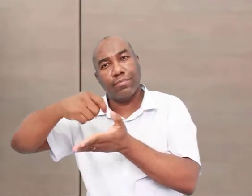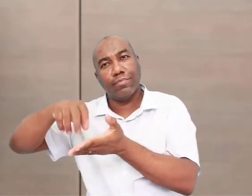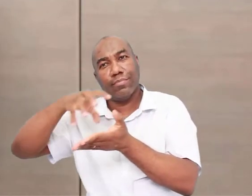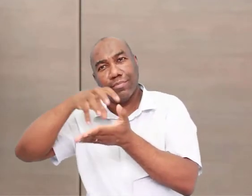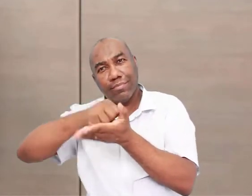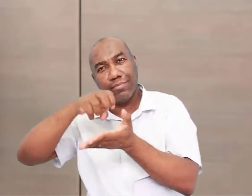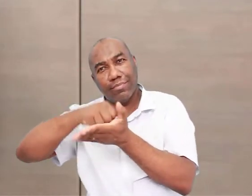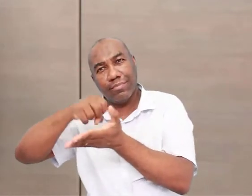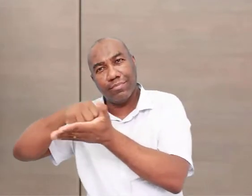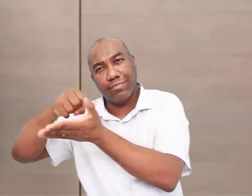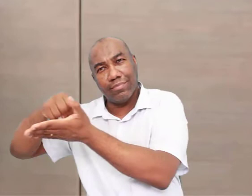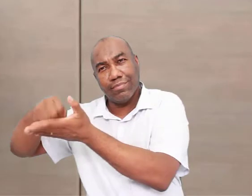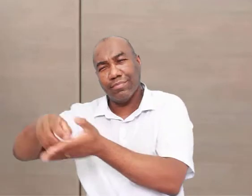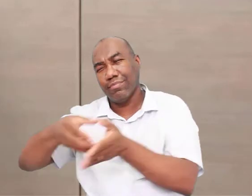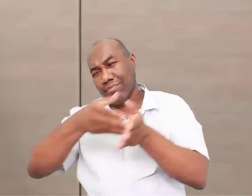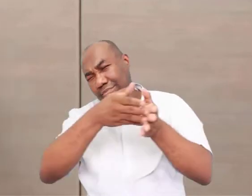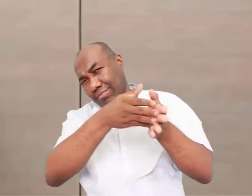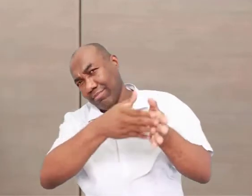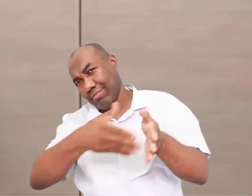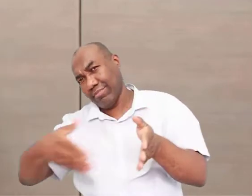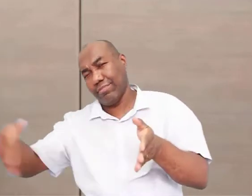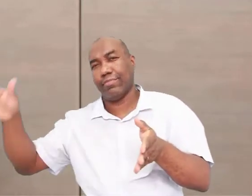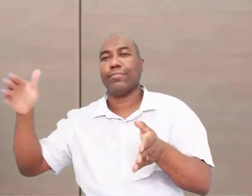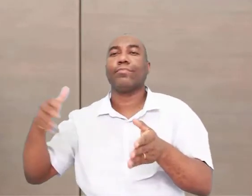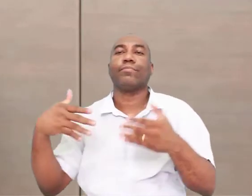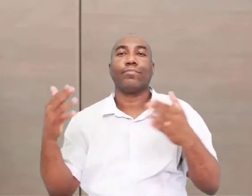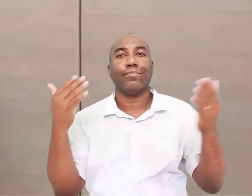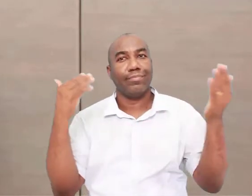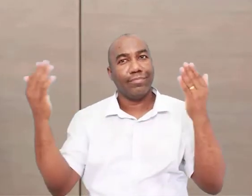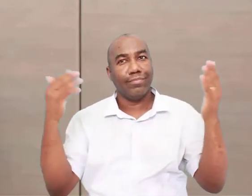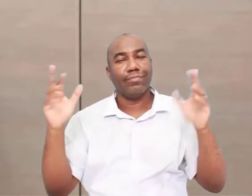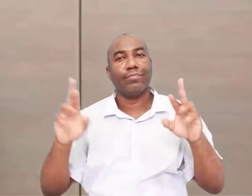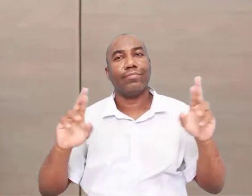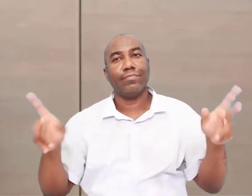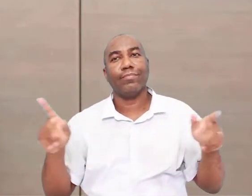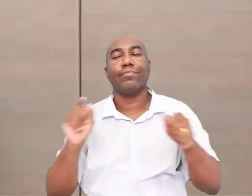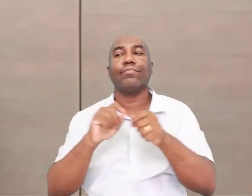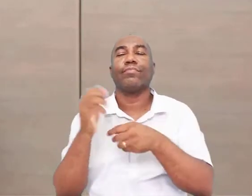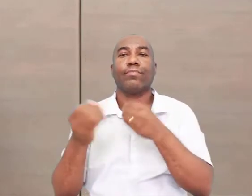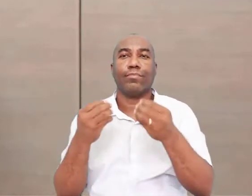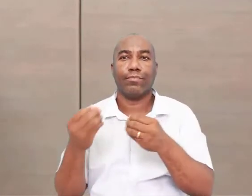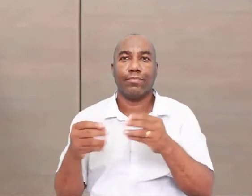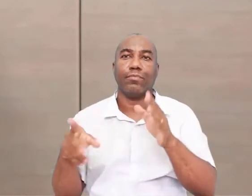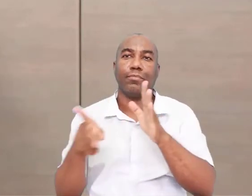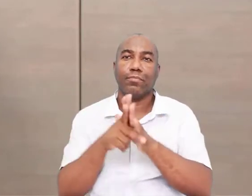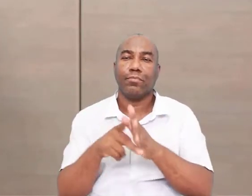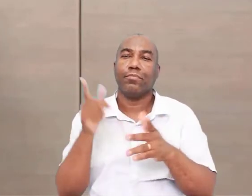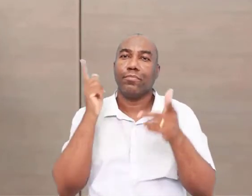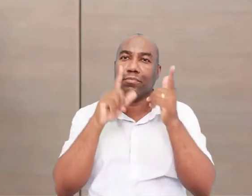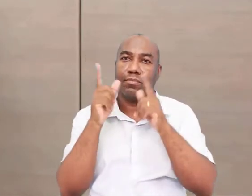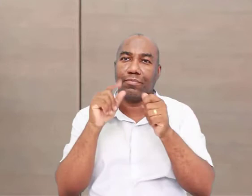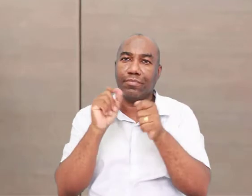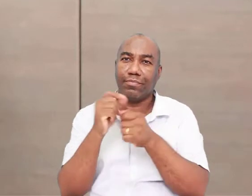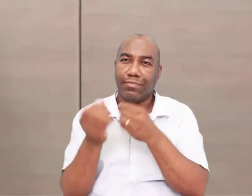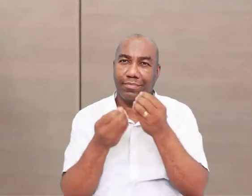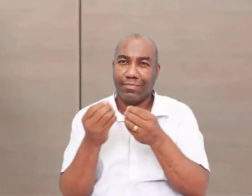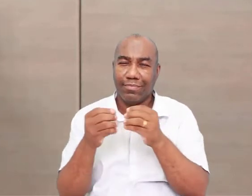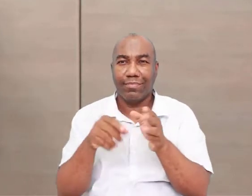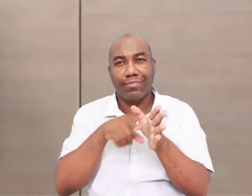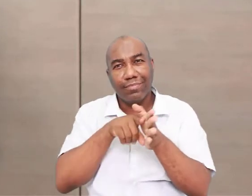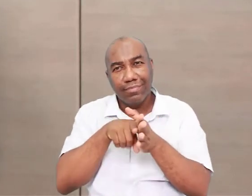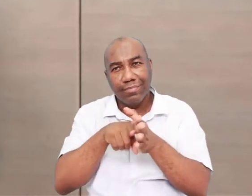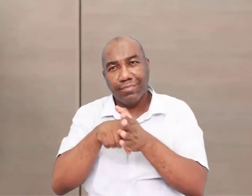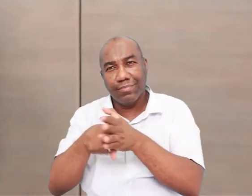Neolítico e... Dentro da Idade da Pedra eu tenho Paleolítico ou Idade da Pedra Lascada, Neolítico ou Idade da Pedra Polida.